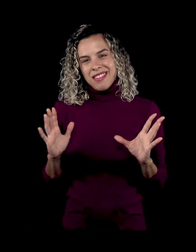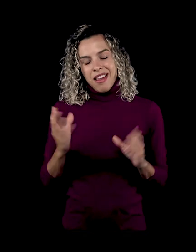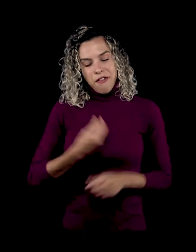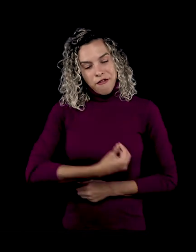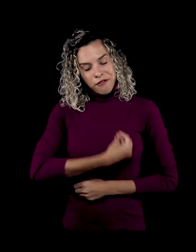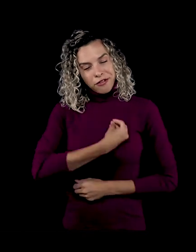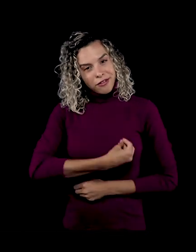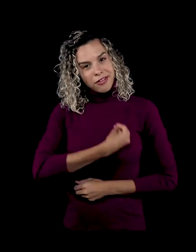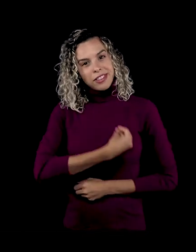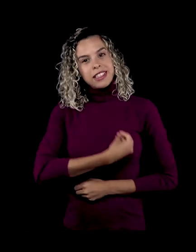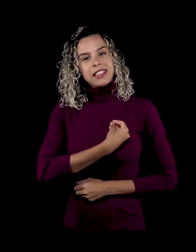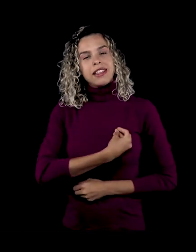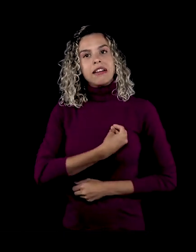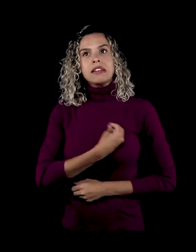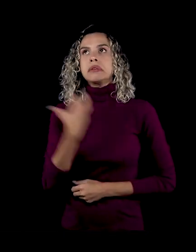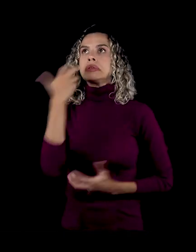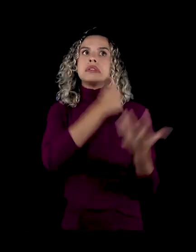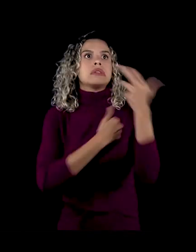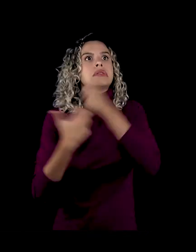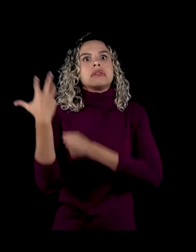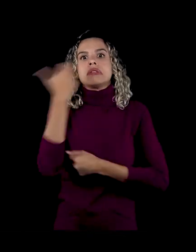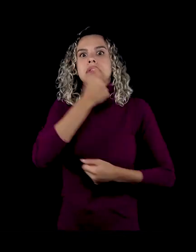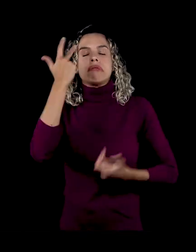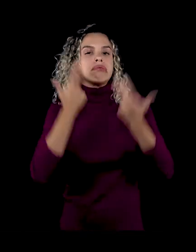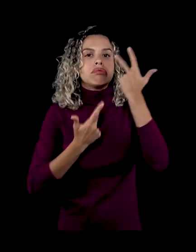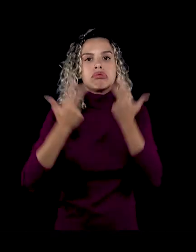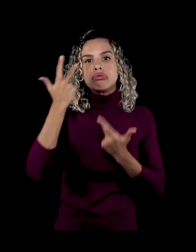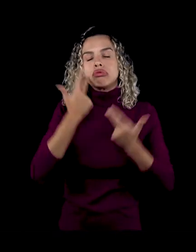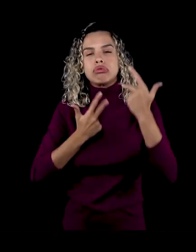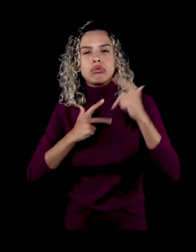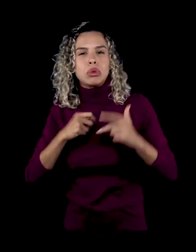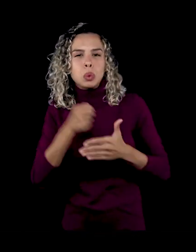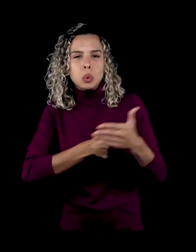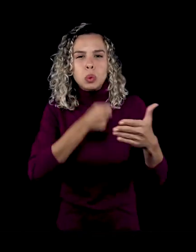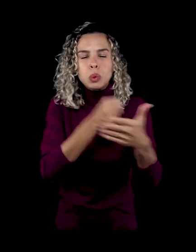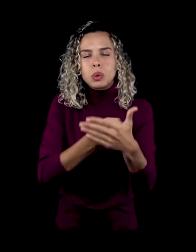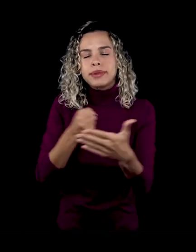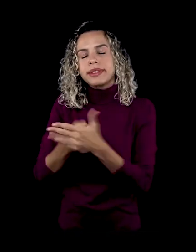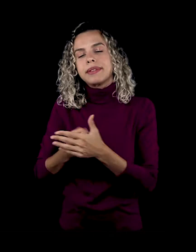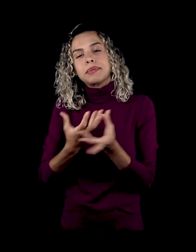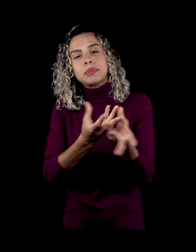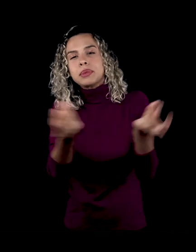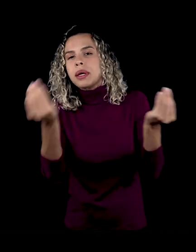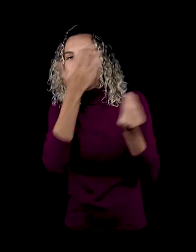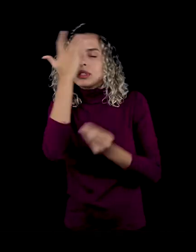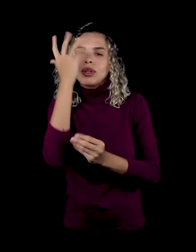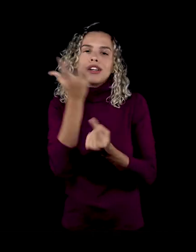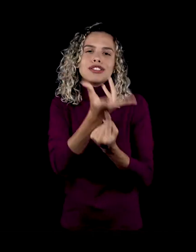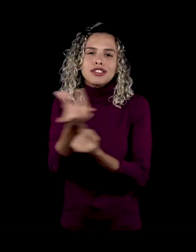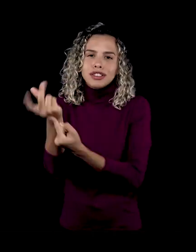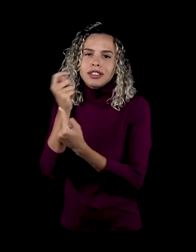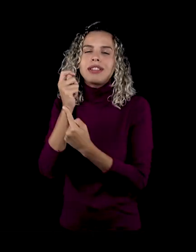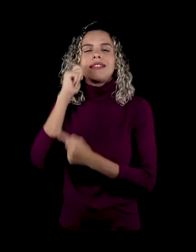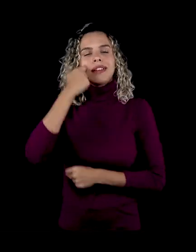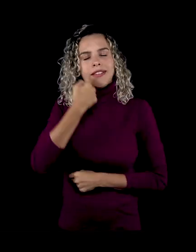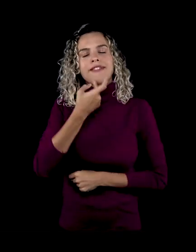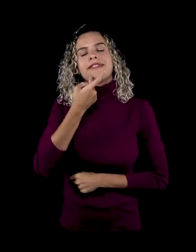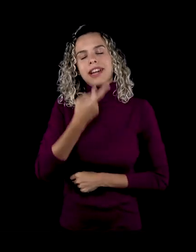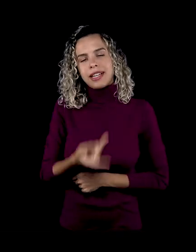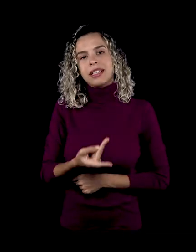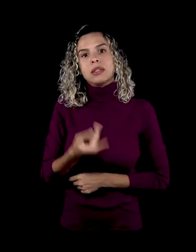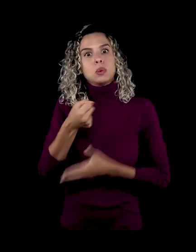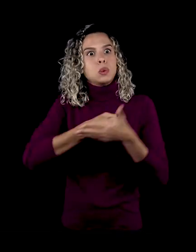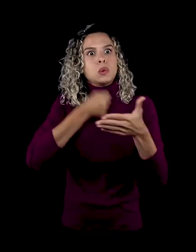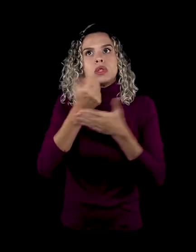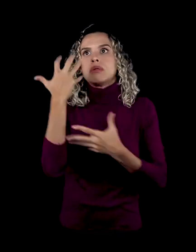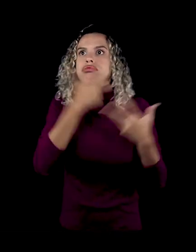além dessa sobrevivência, Dessa luta constante que muitas pessoas, muitos artistas negros comentam, relatam,